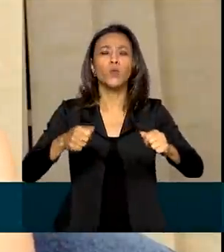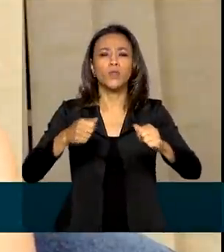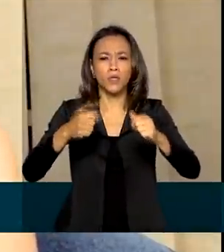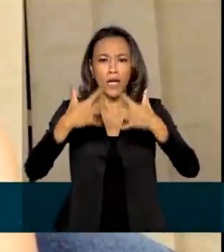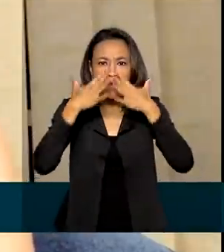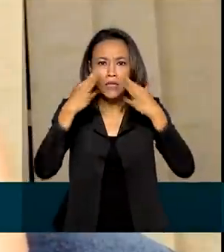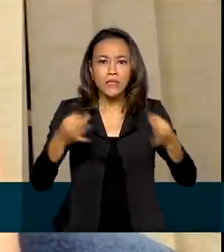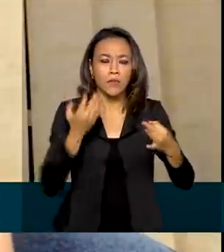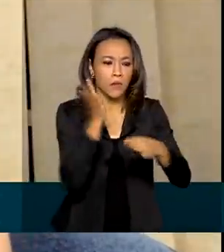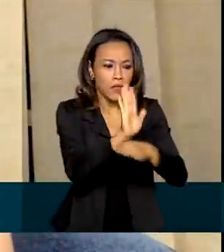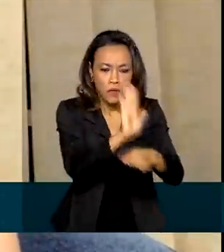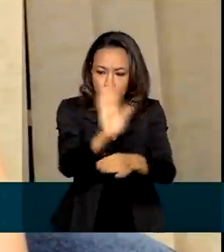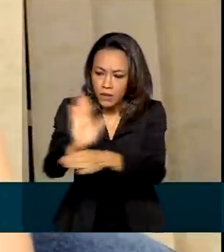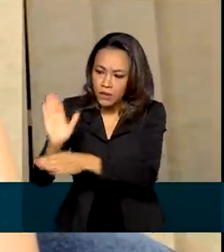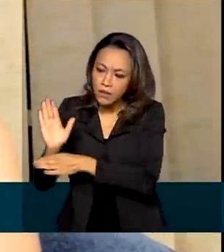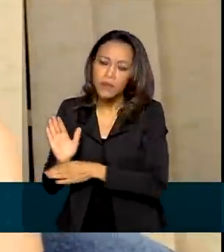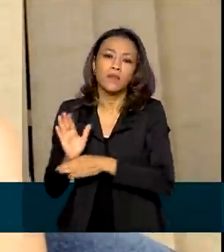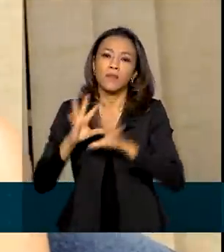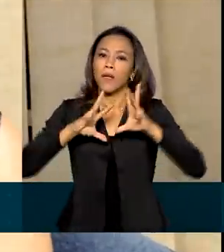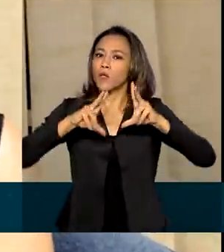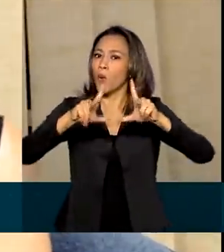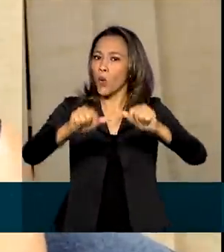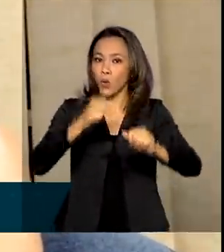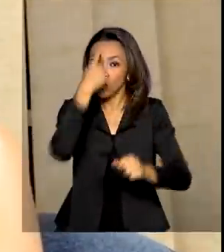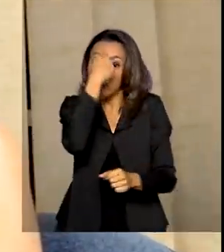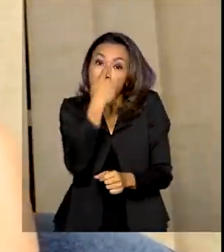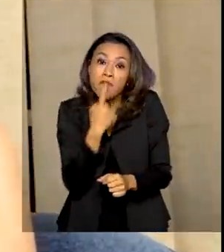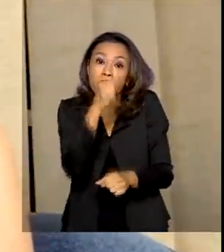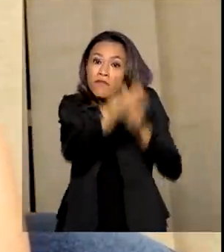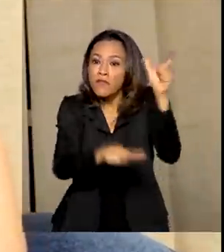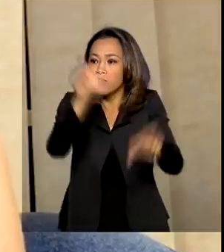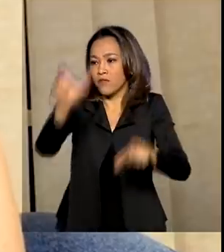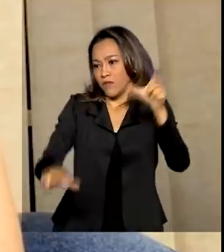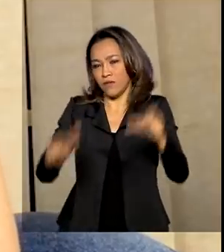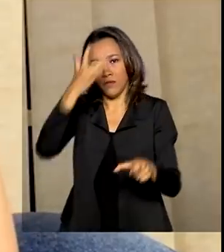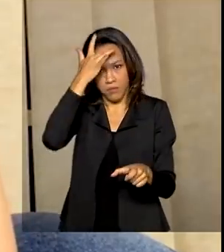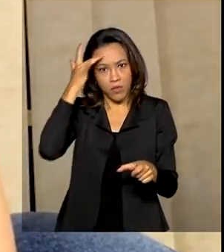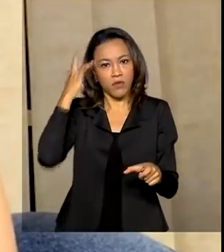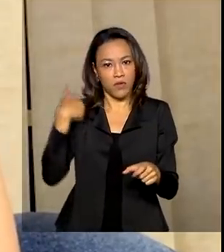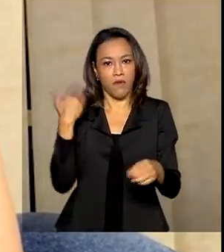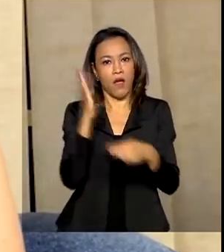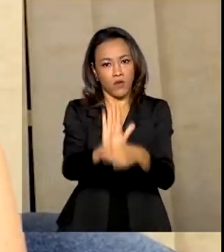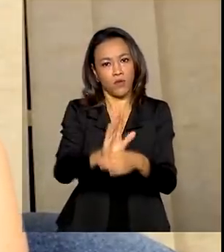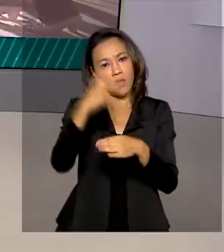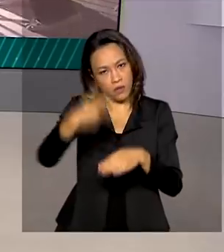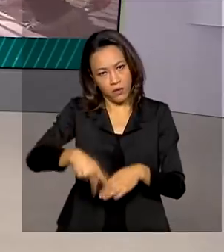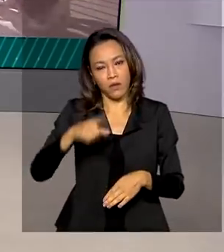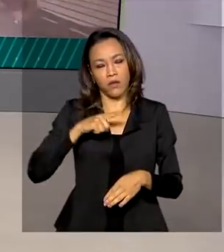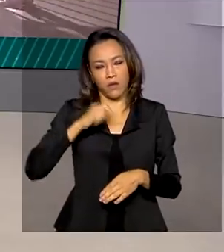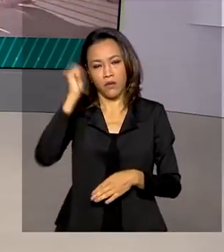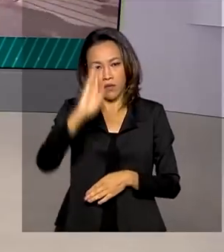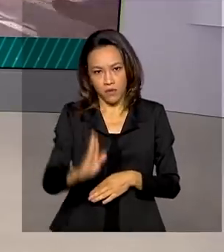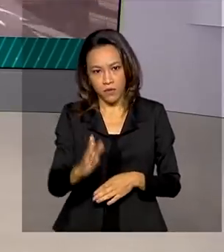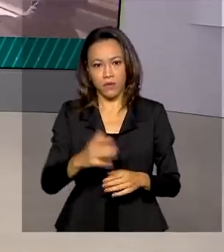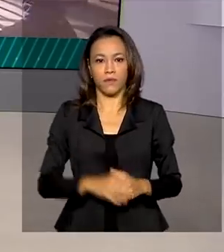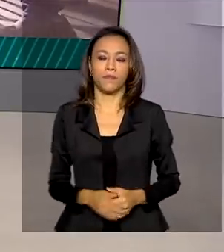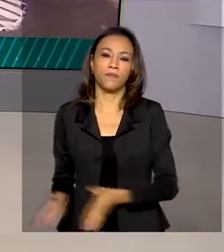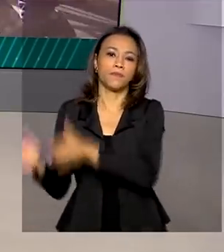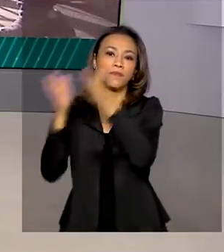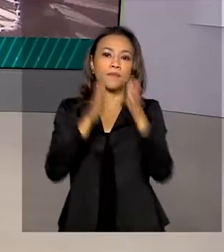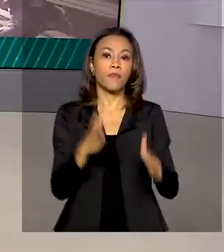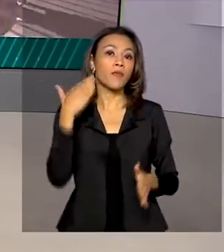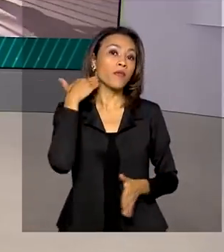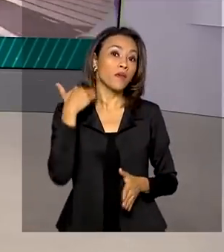consumidores e atender todos os perfis de consumidores que nós temos hoje no nosso país. A Caixa